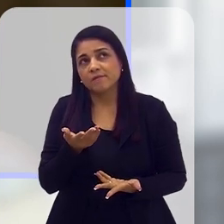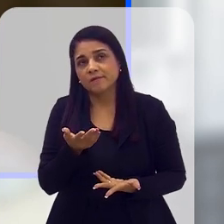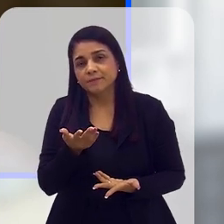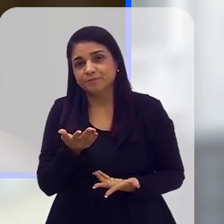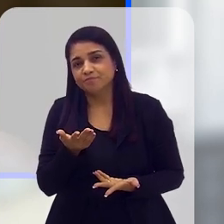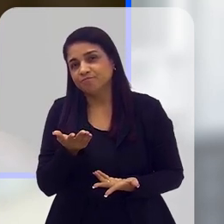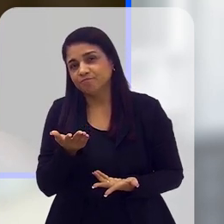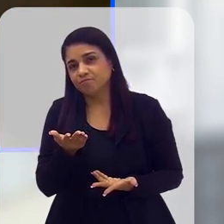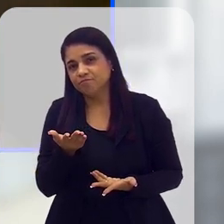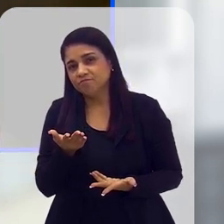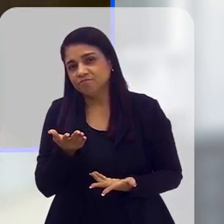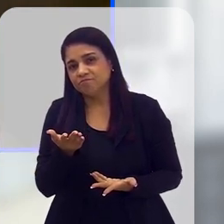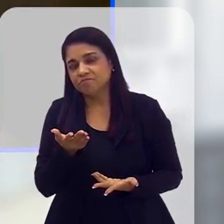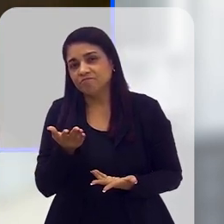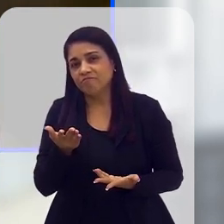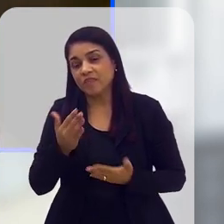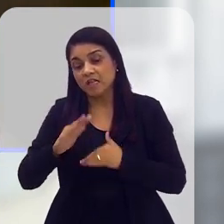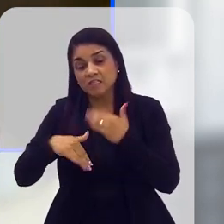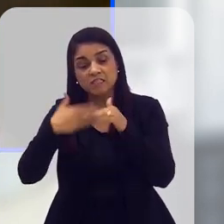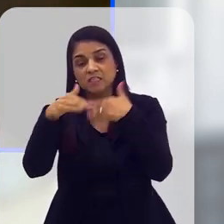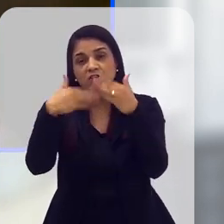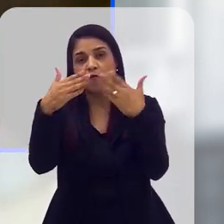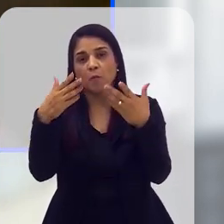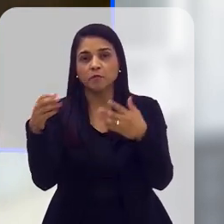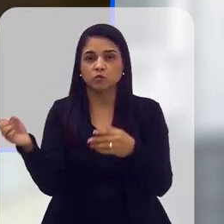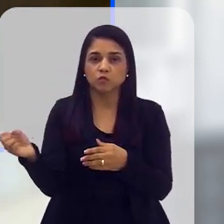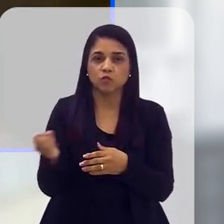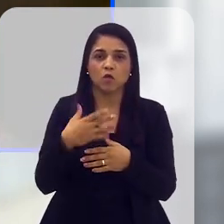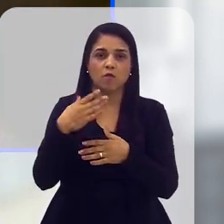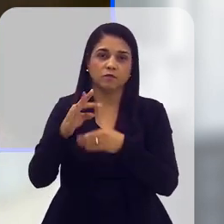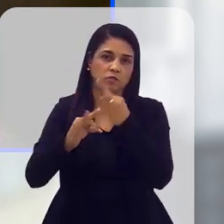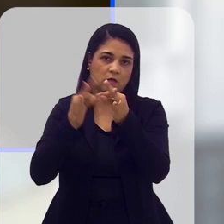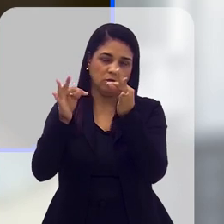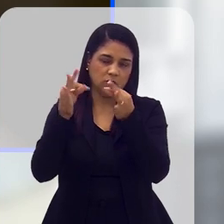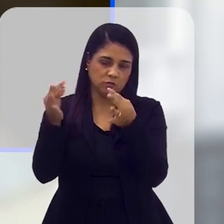conta, vamos dizer assim, desse desenvolvimento de novas tecnologias.